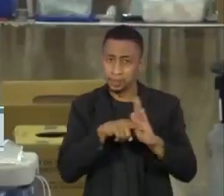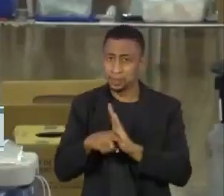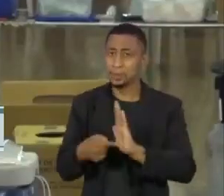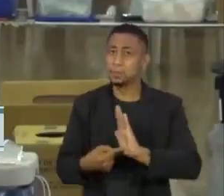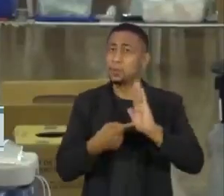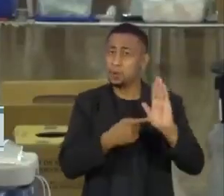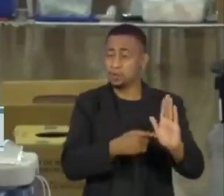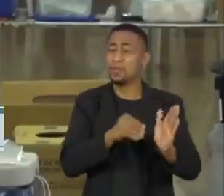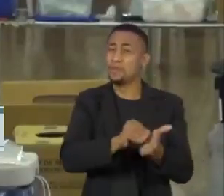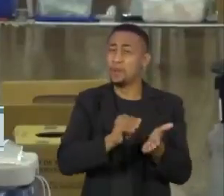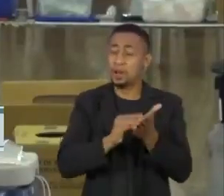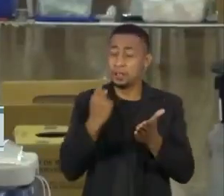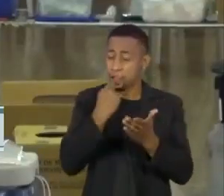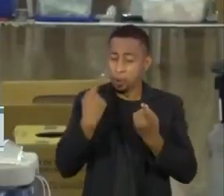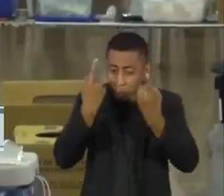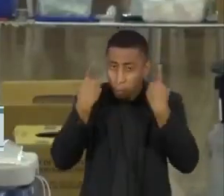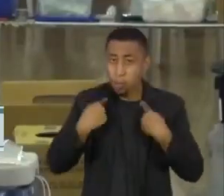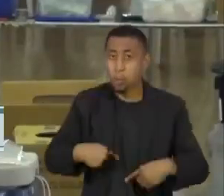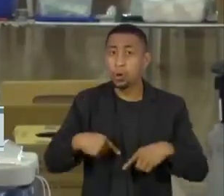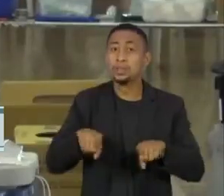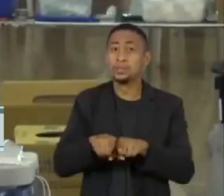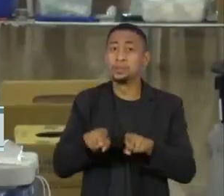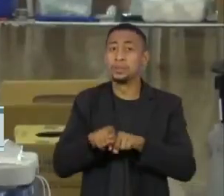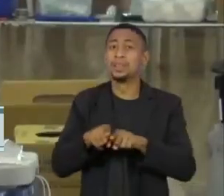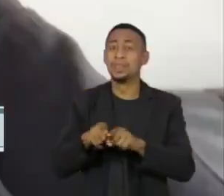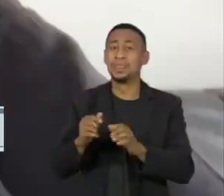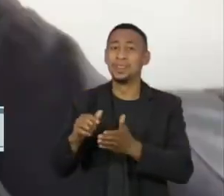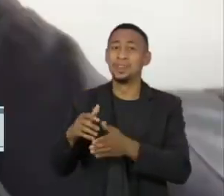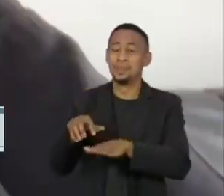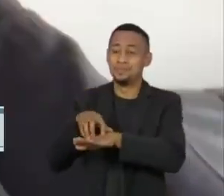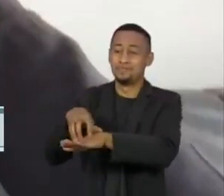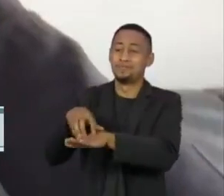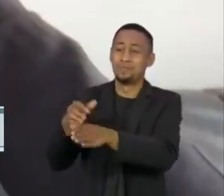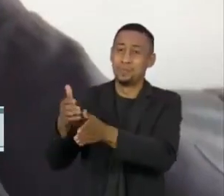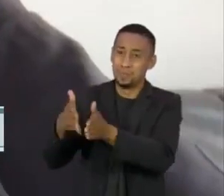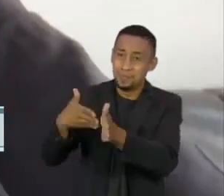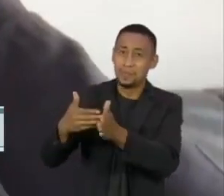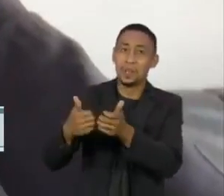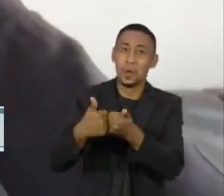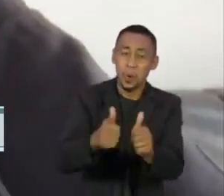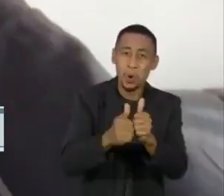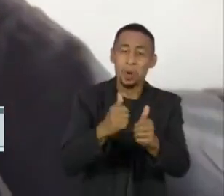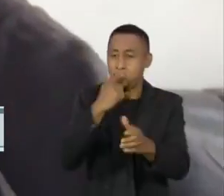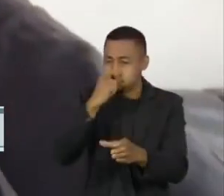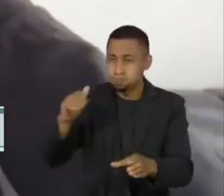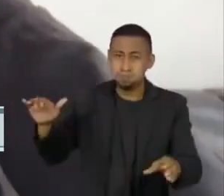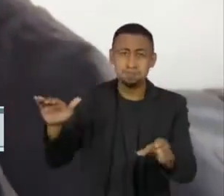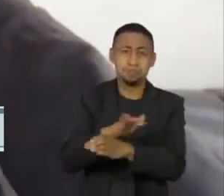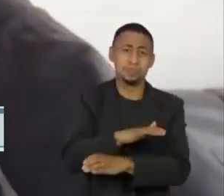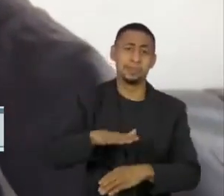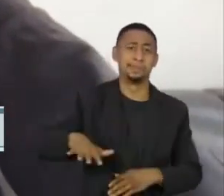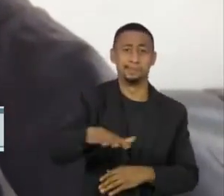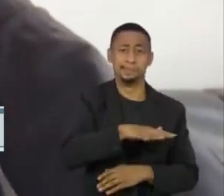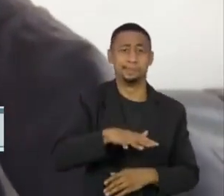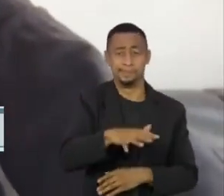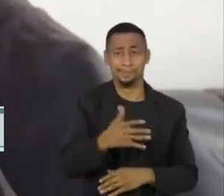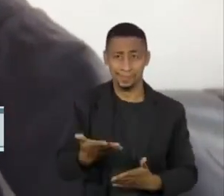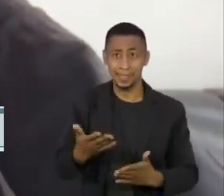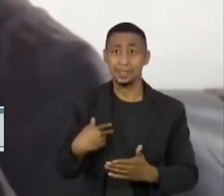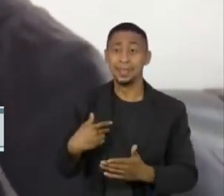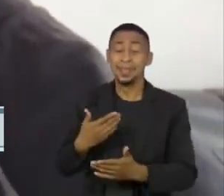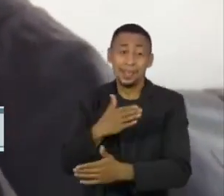falta de testagem e a lotação no transporte público urbano. Na prática, no Brasil, só acontece o desrespeito